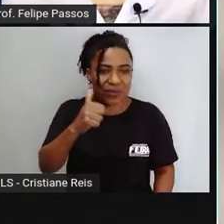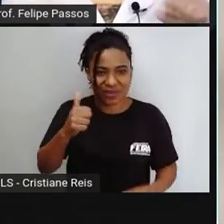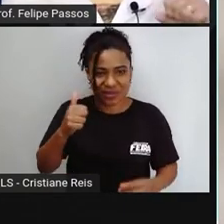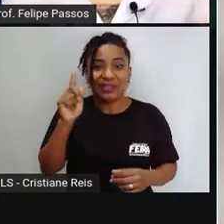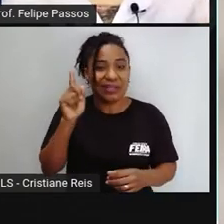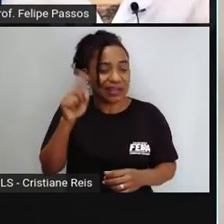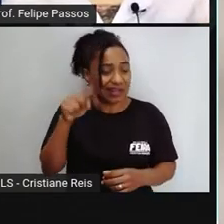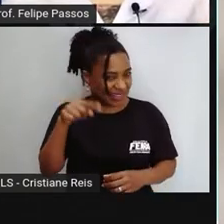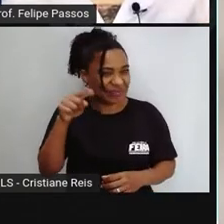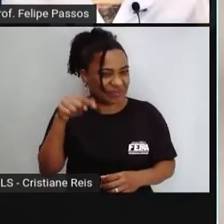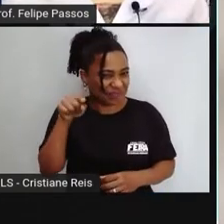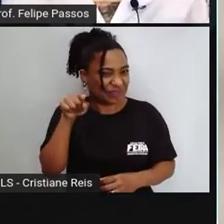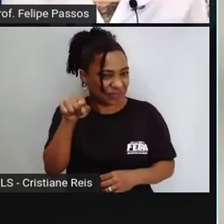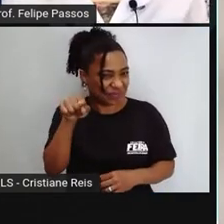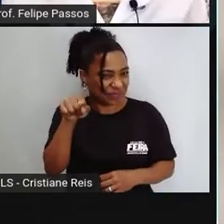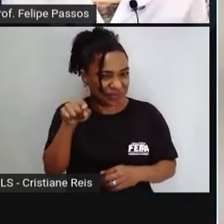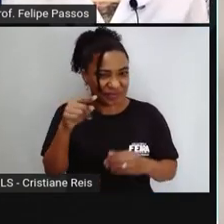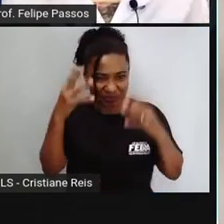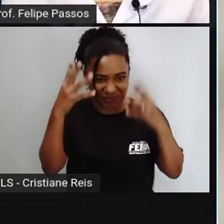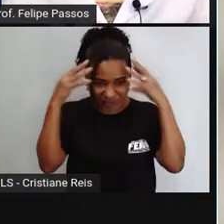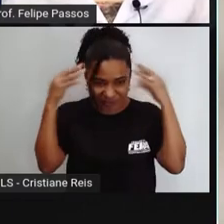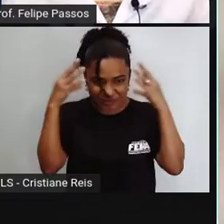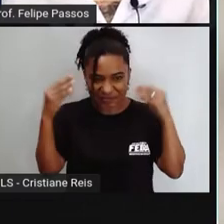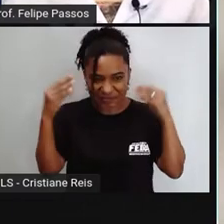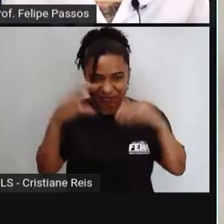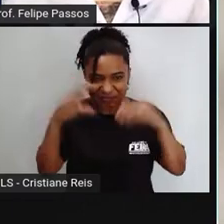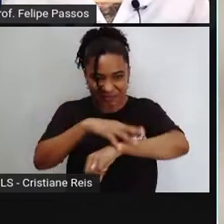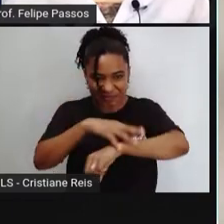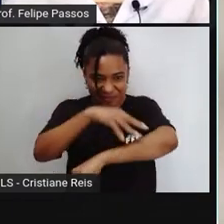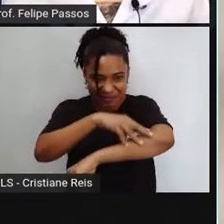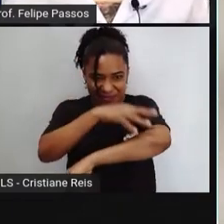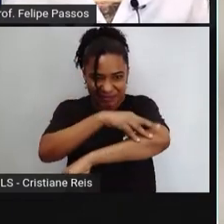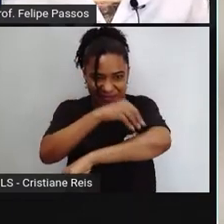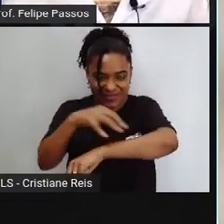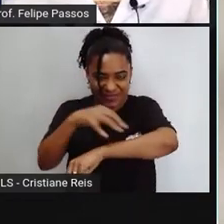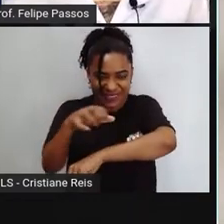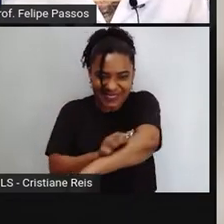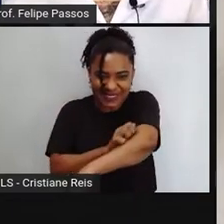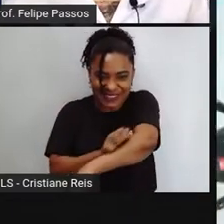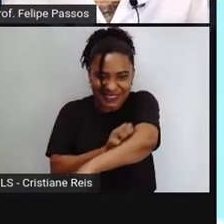eles são bem urticantes. Eles causam muita coceira.